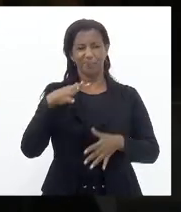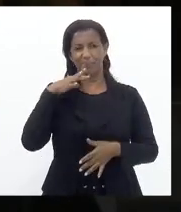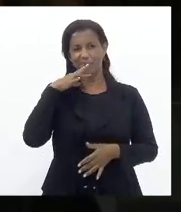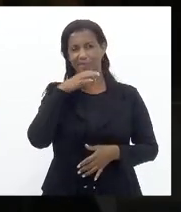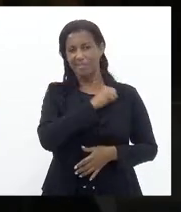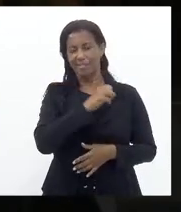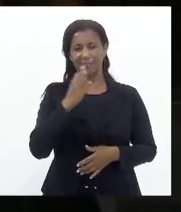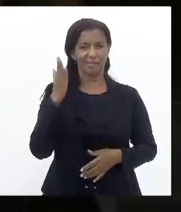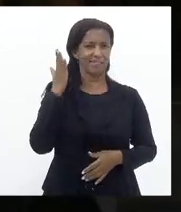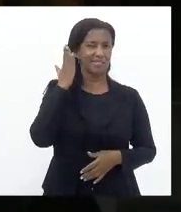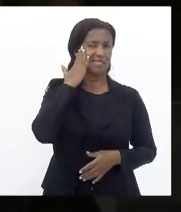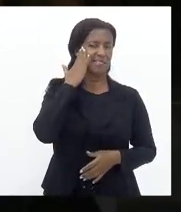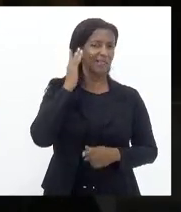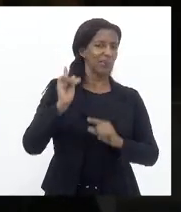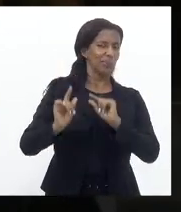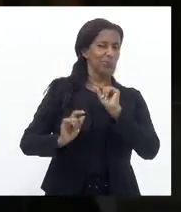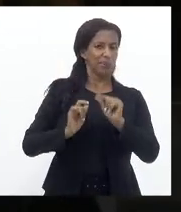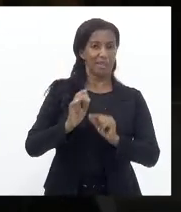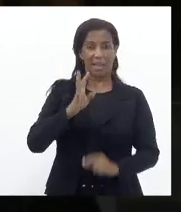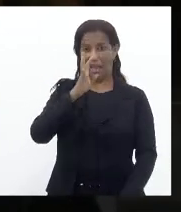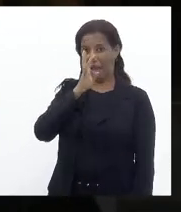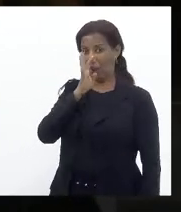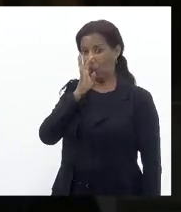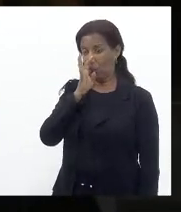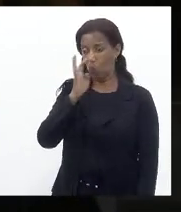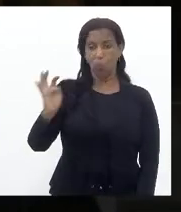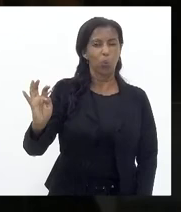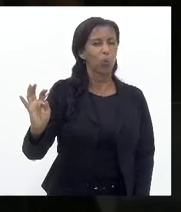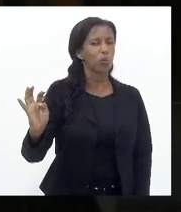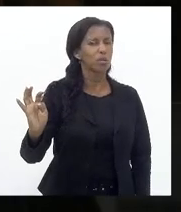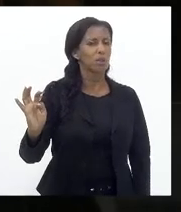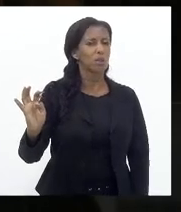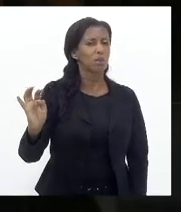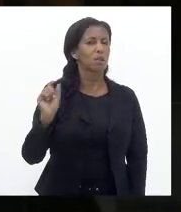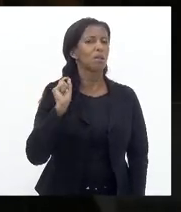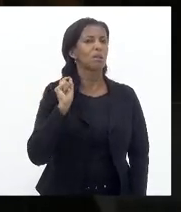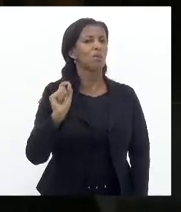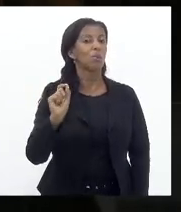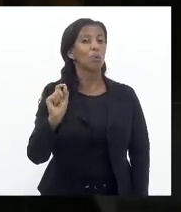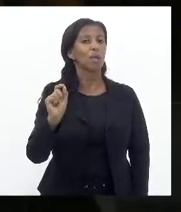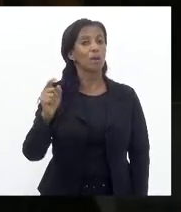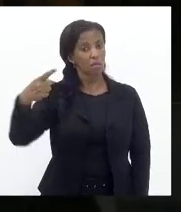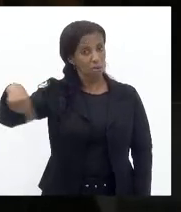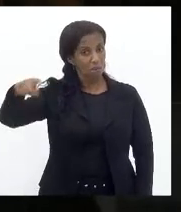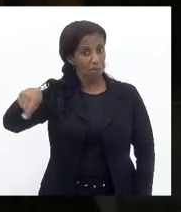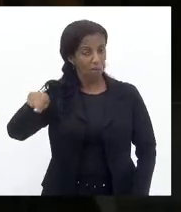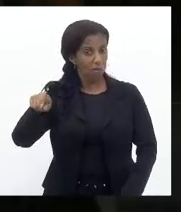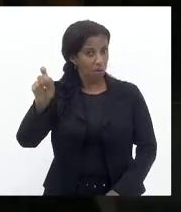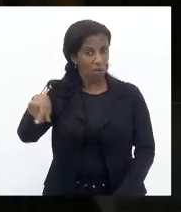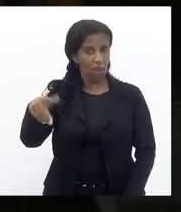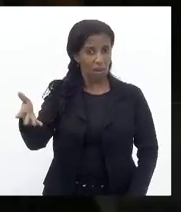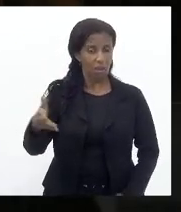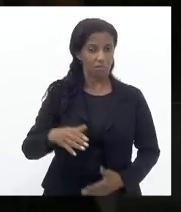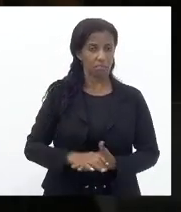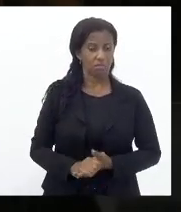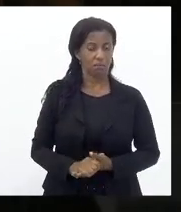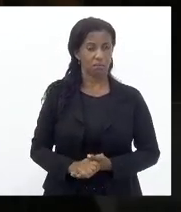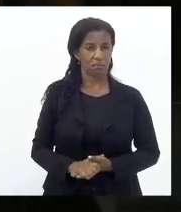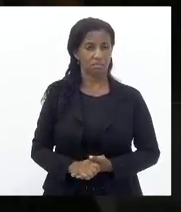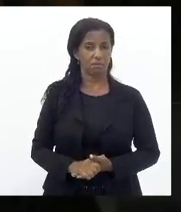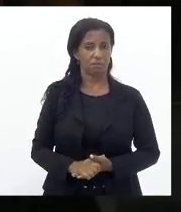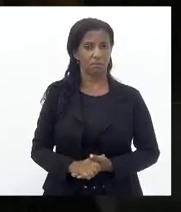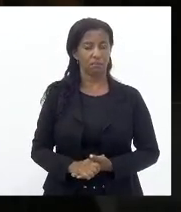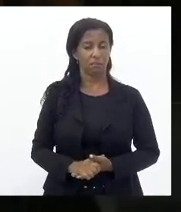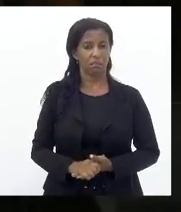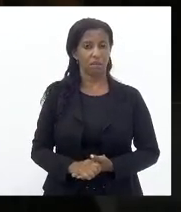é Eles acusam-nos Do que verdadeiramente que verdadeiramente Do que verdadeiramente São E acusam-nos De